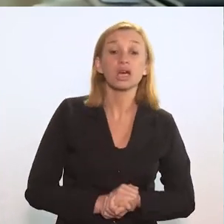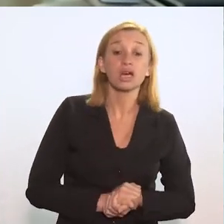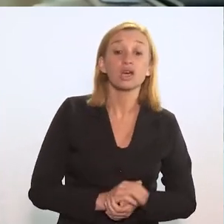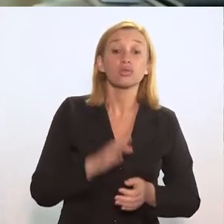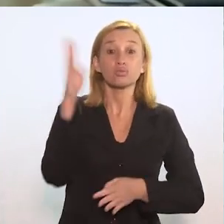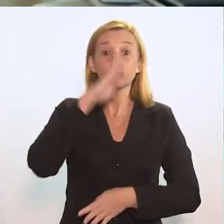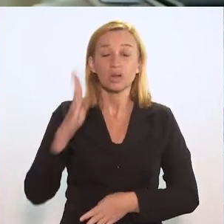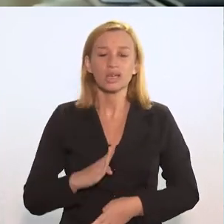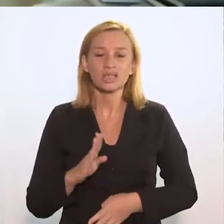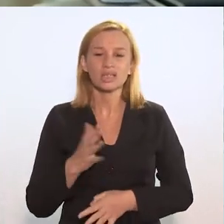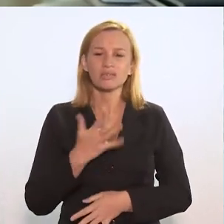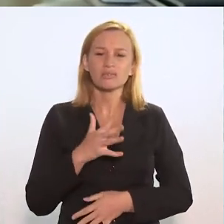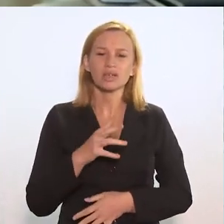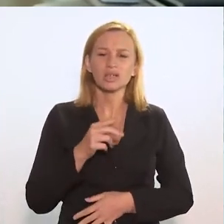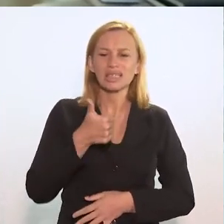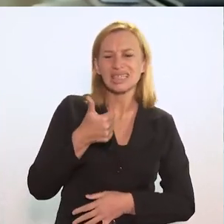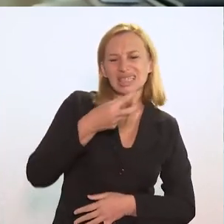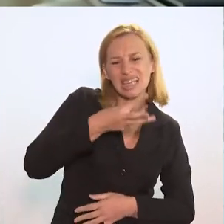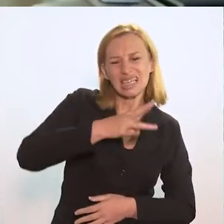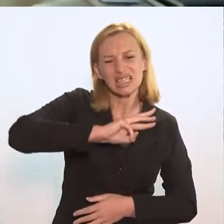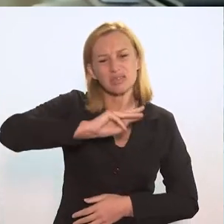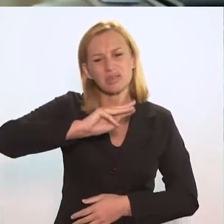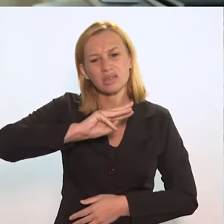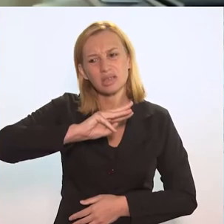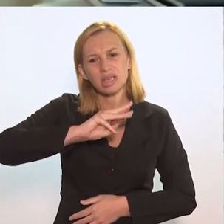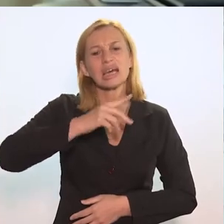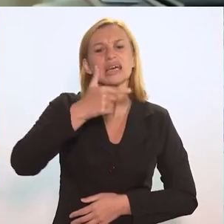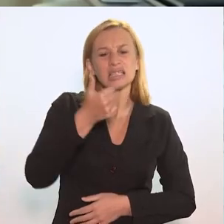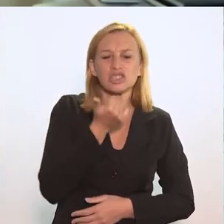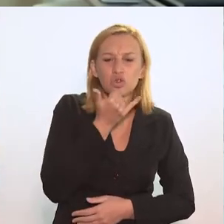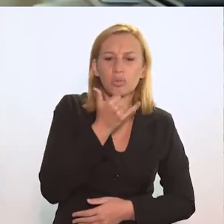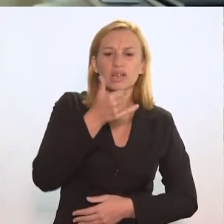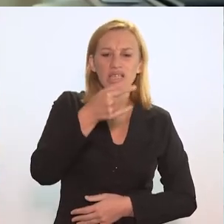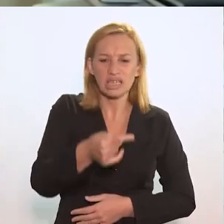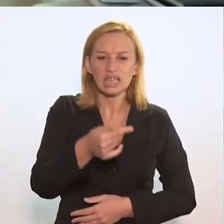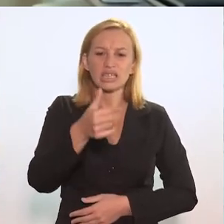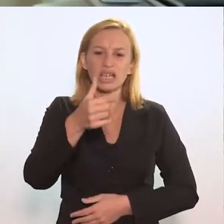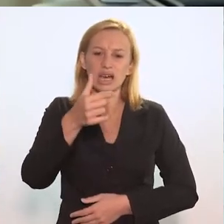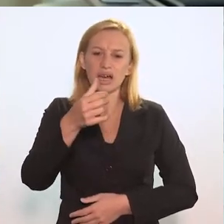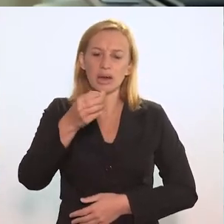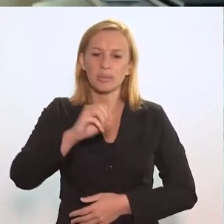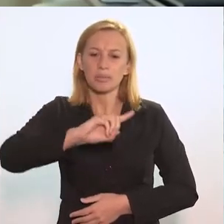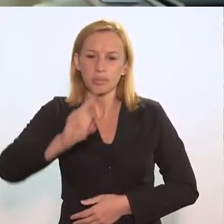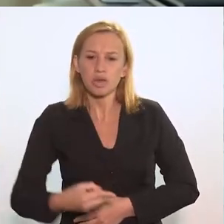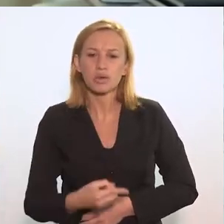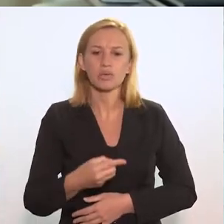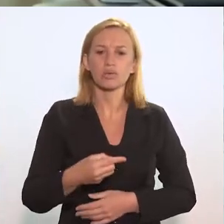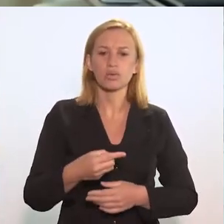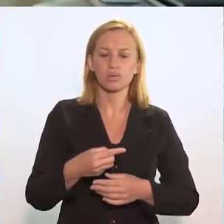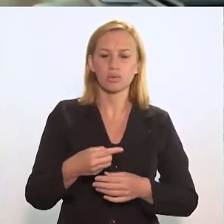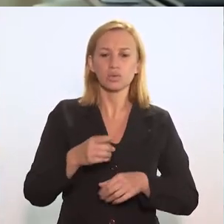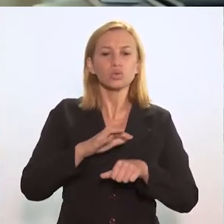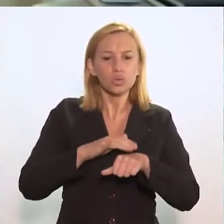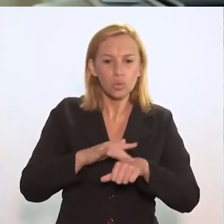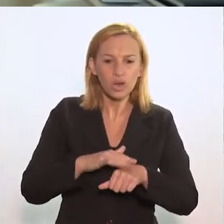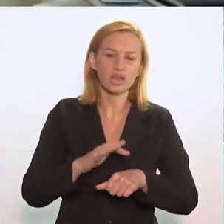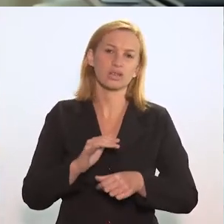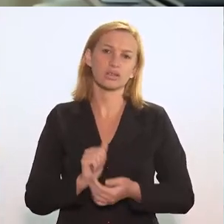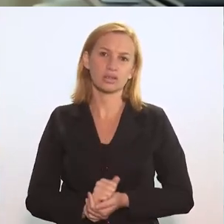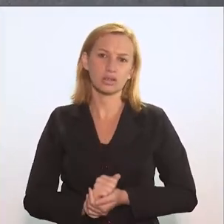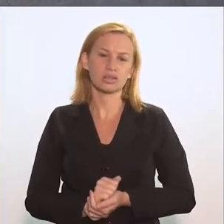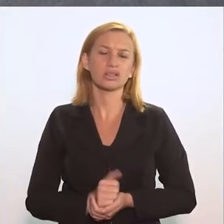tratada. A gente tem, no Brasil, em torno de 13 mil, perdão, 73 mil casos novos por ano.